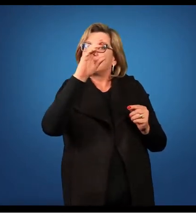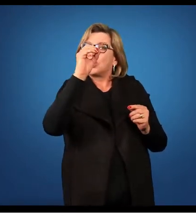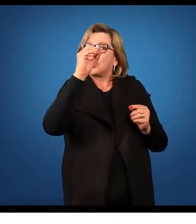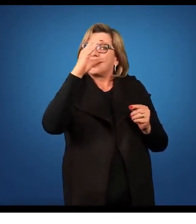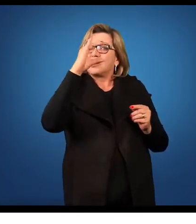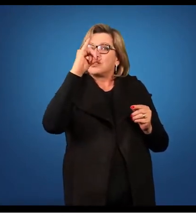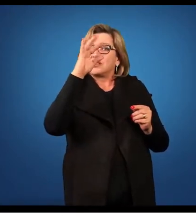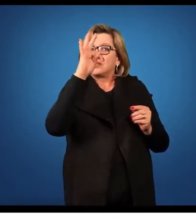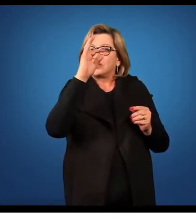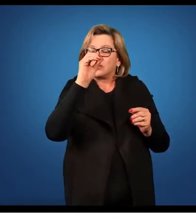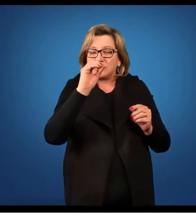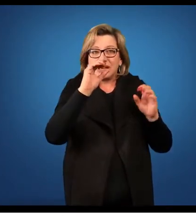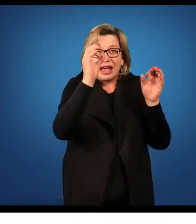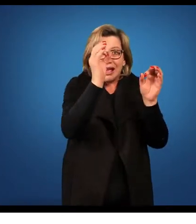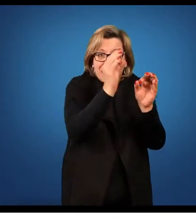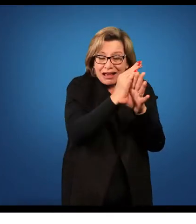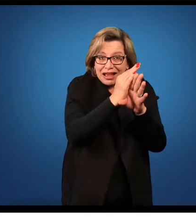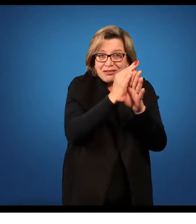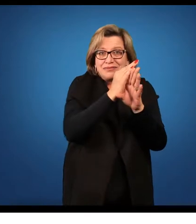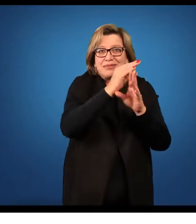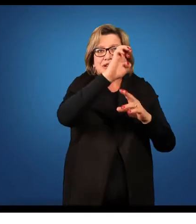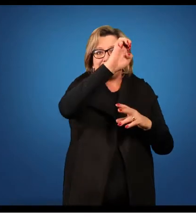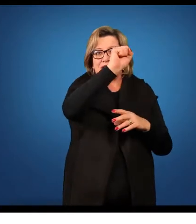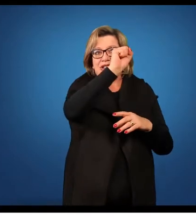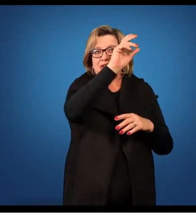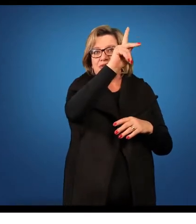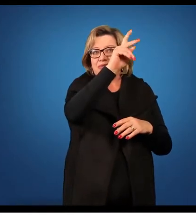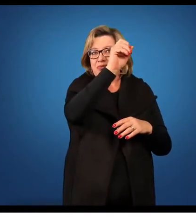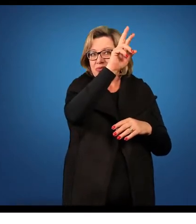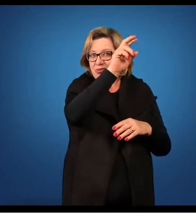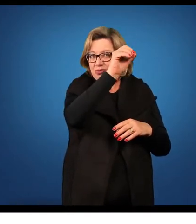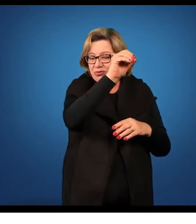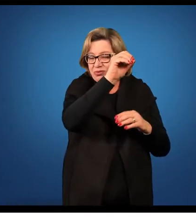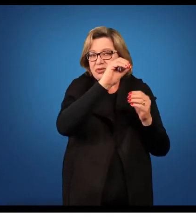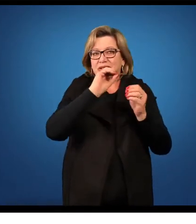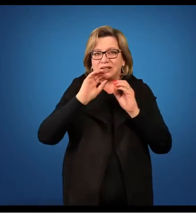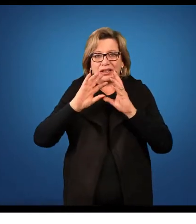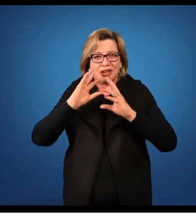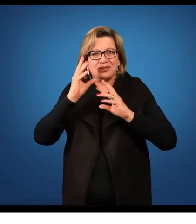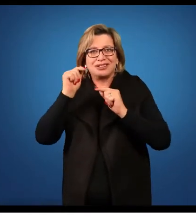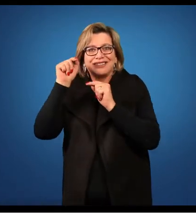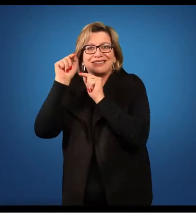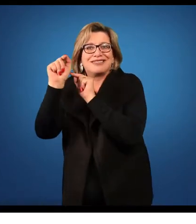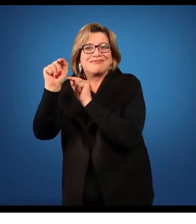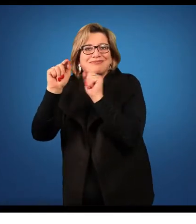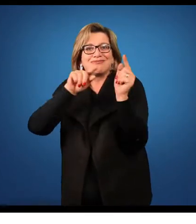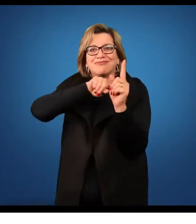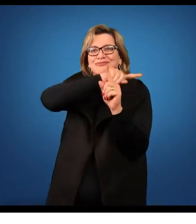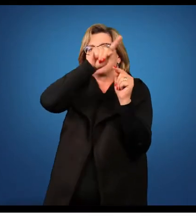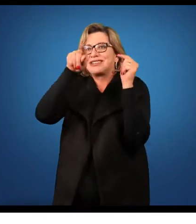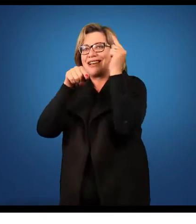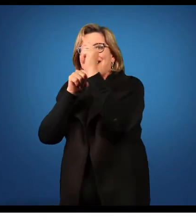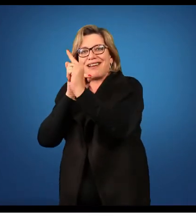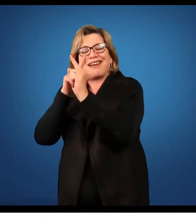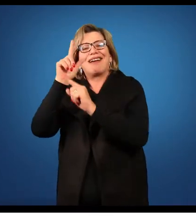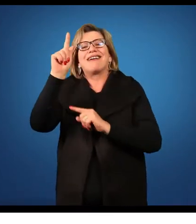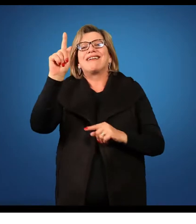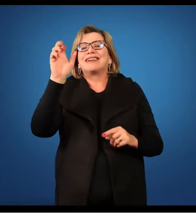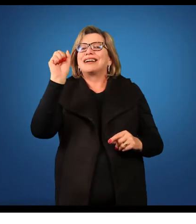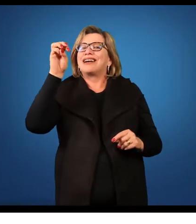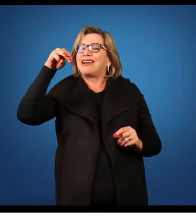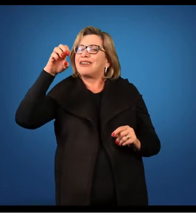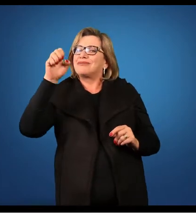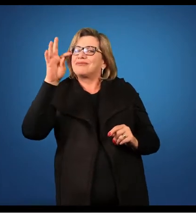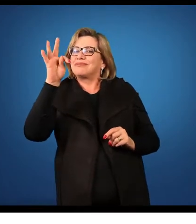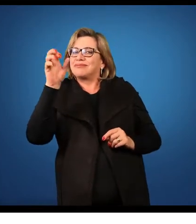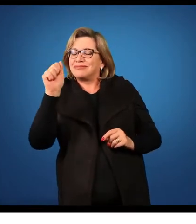encerra-se a fase esporofítica e com a germinação desses poros inicia-se a fase gametofítica. A fase gametofítica é